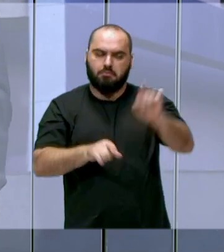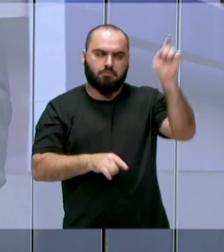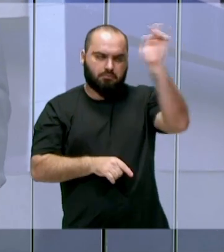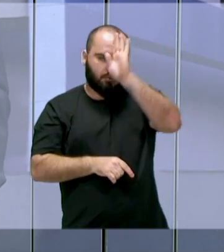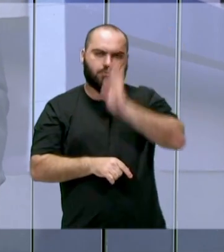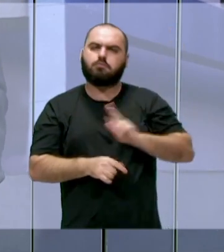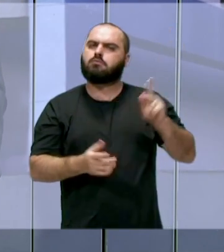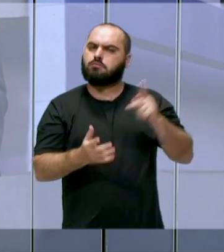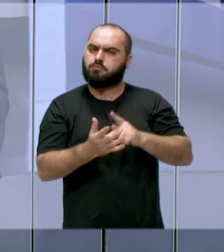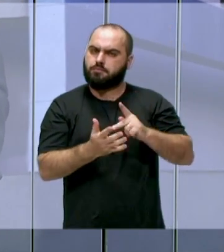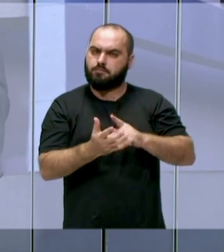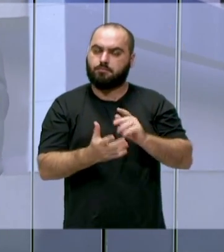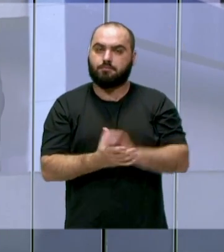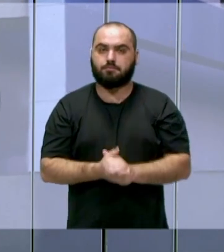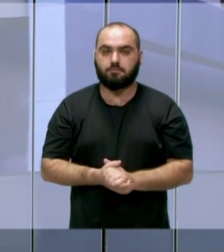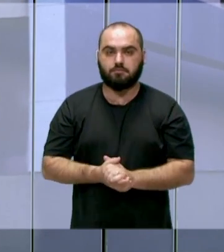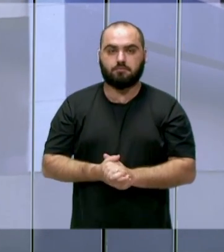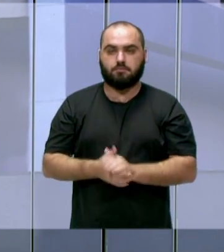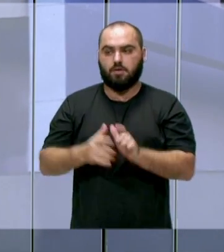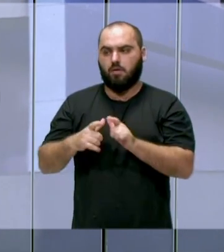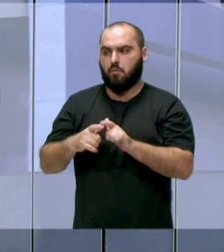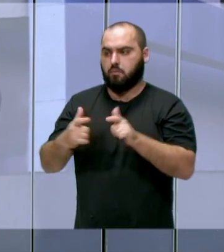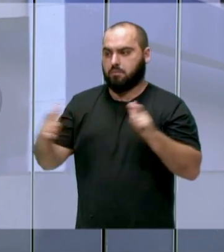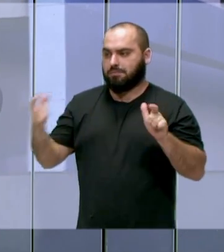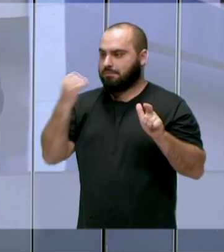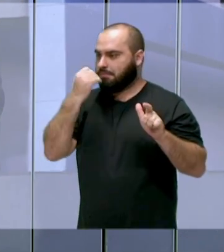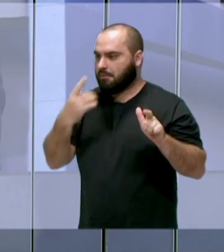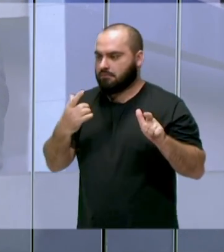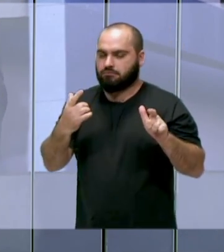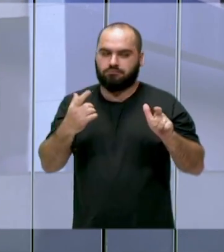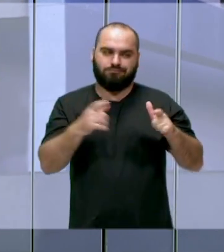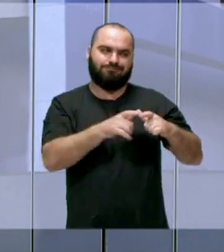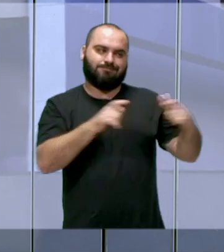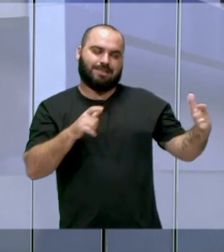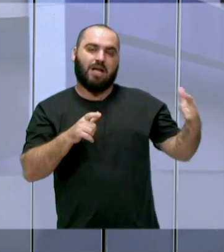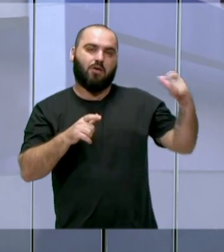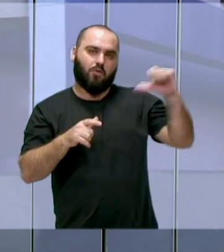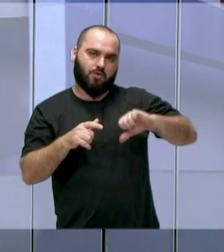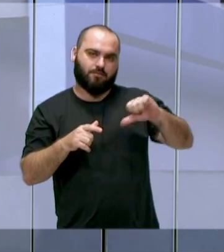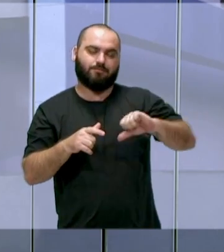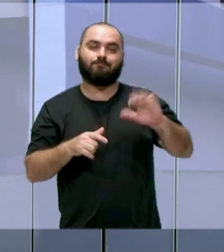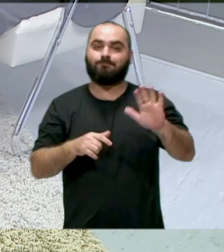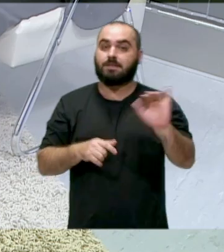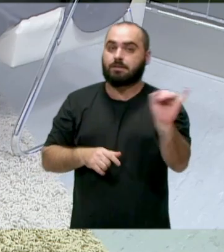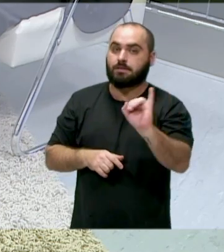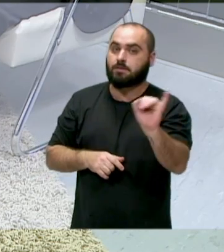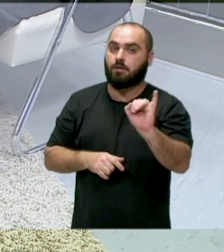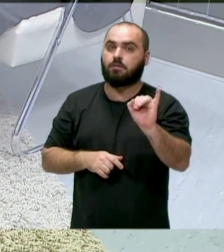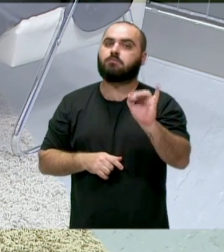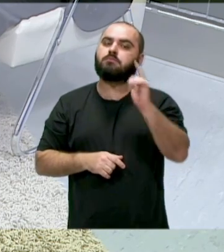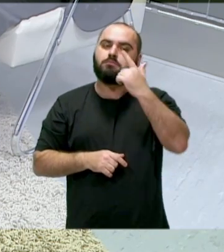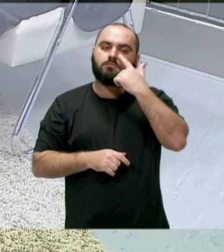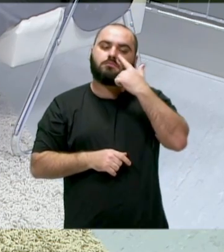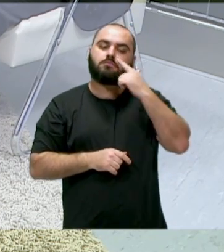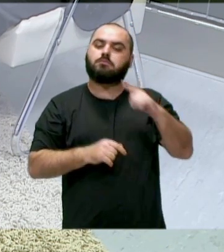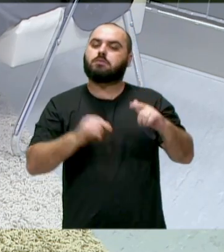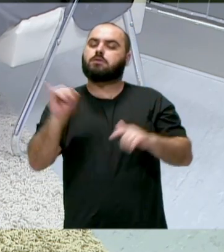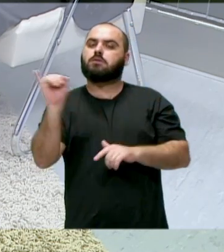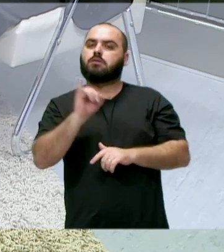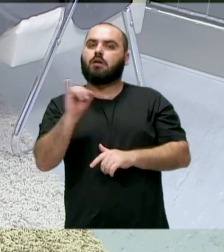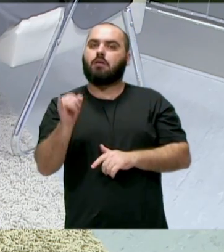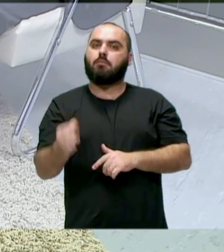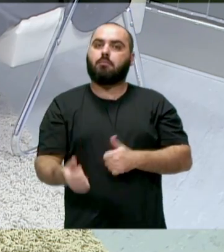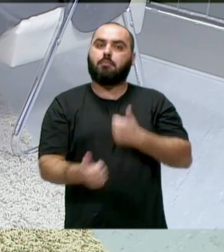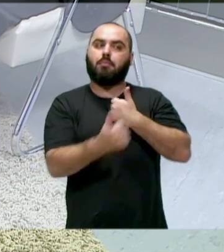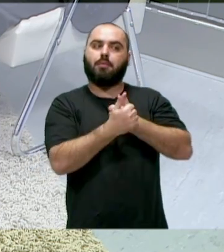E com todo o crescimento, tem um lado bom e um lado ruim. A gente está, uma cidade Itajaí é uma cidade que está na mídia, a gente está ao lado do